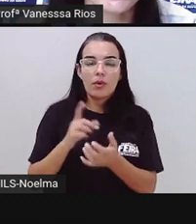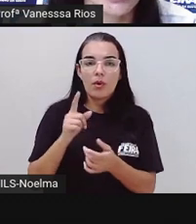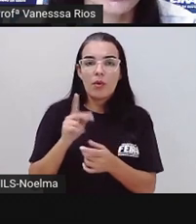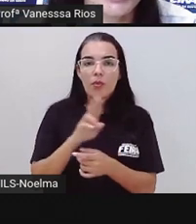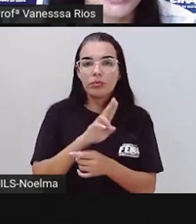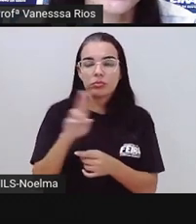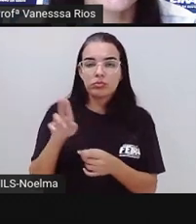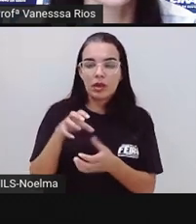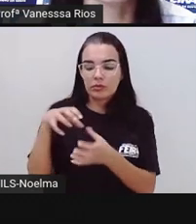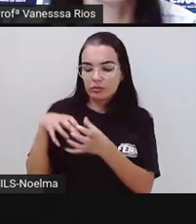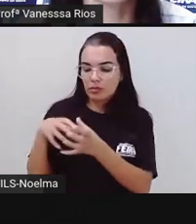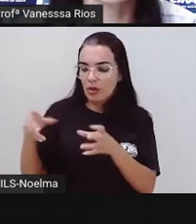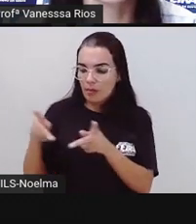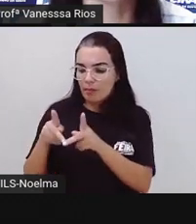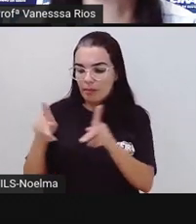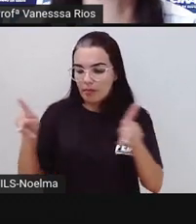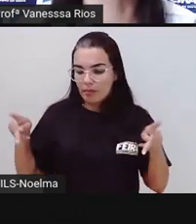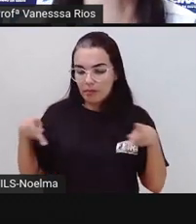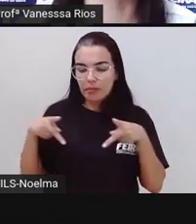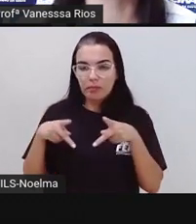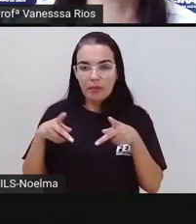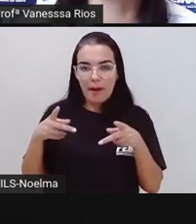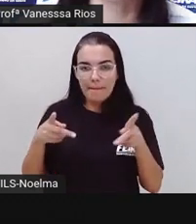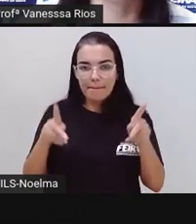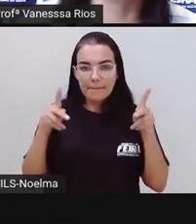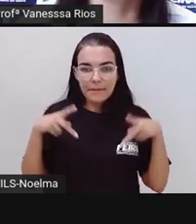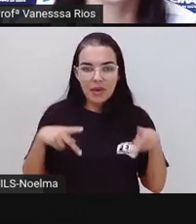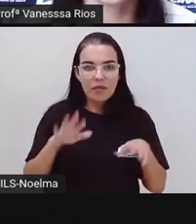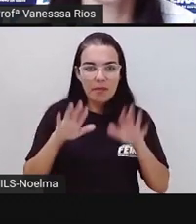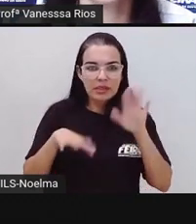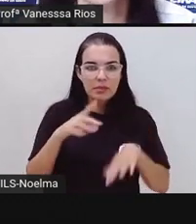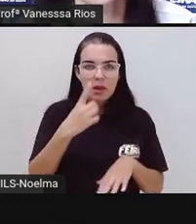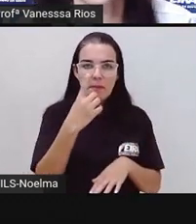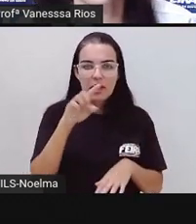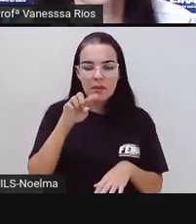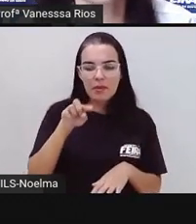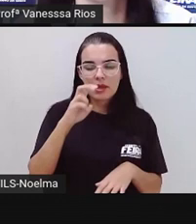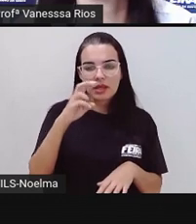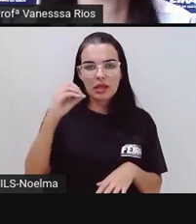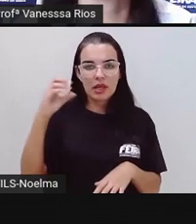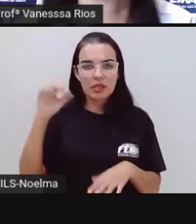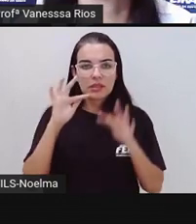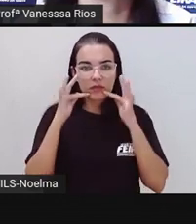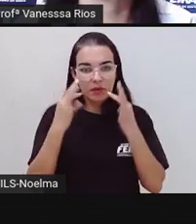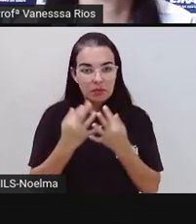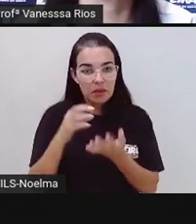Cabrita, com mais de 1.500 famílias residentes.